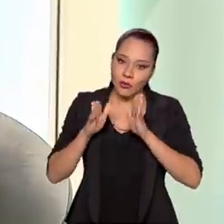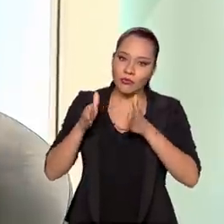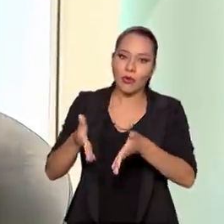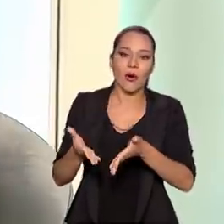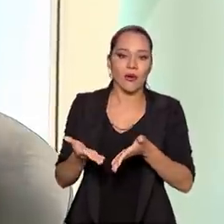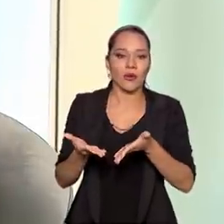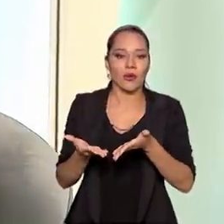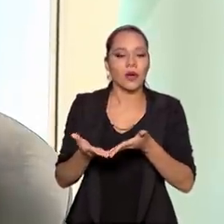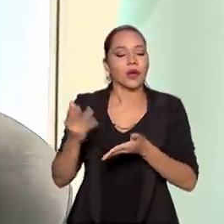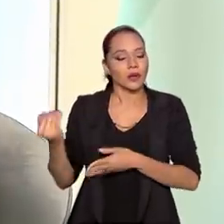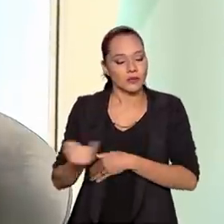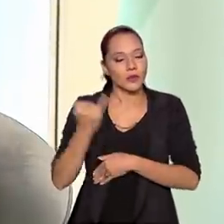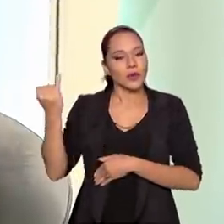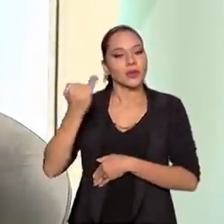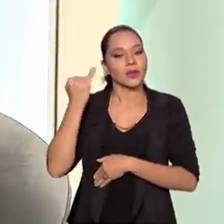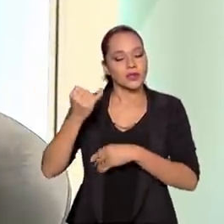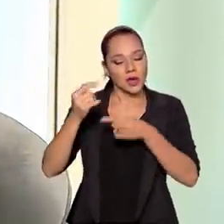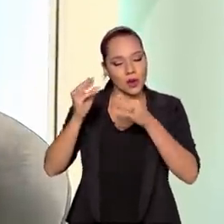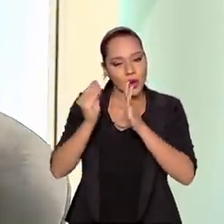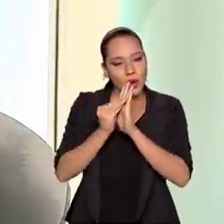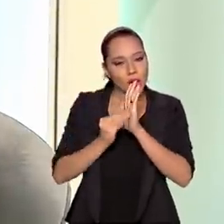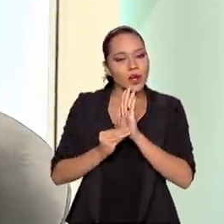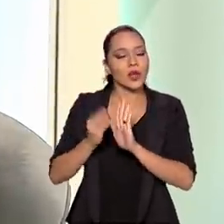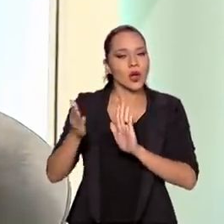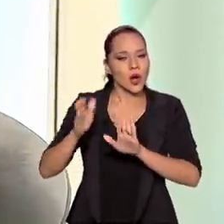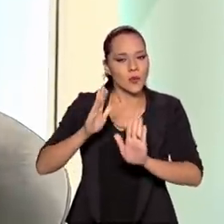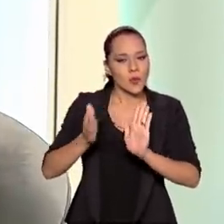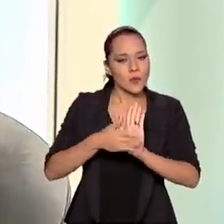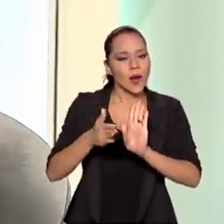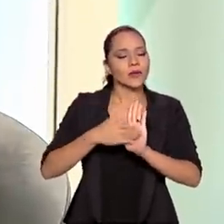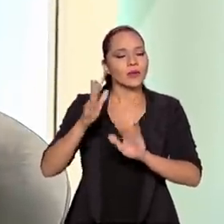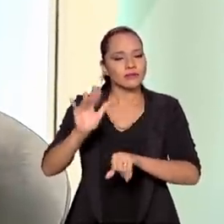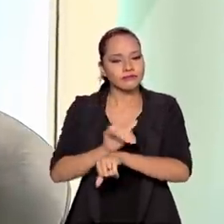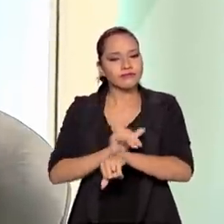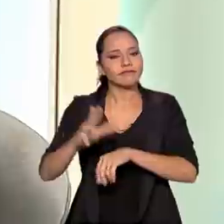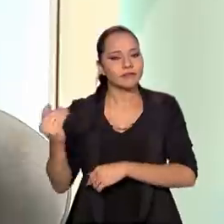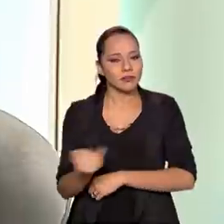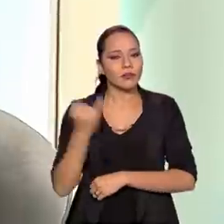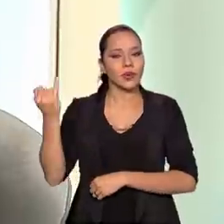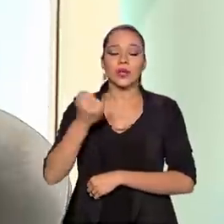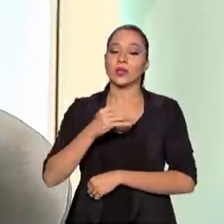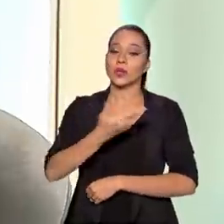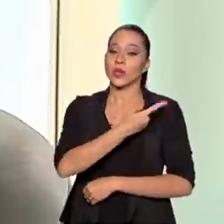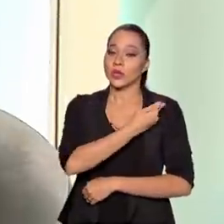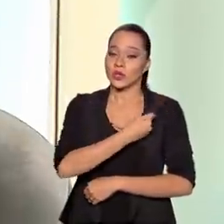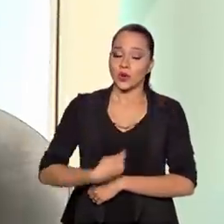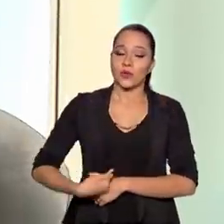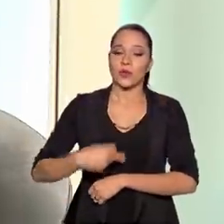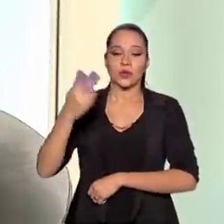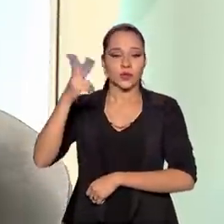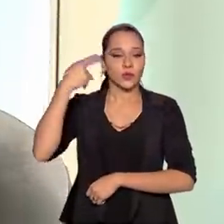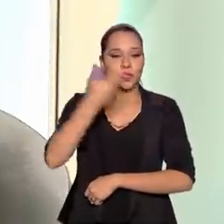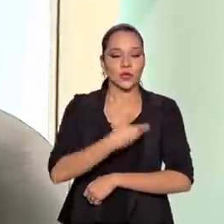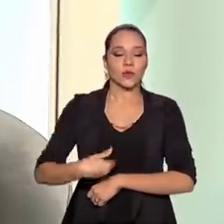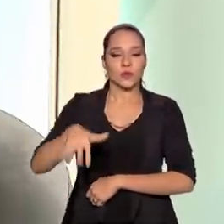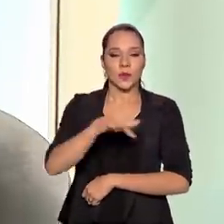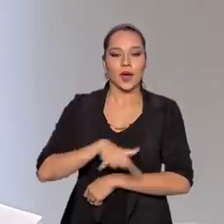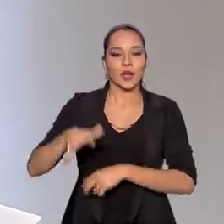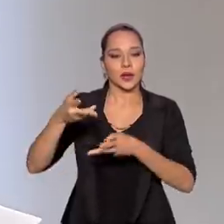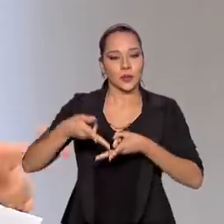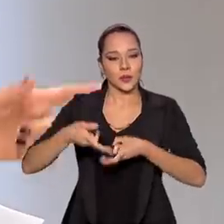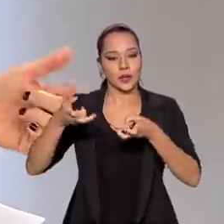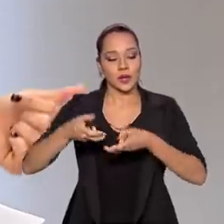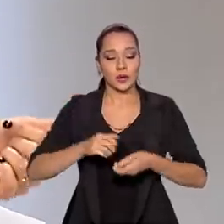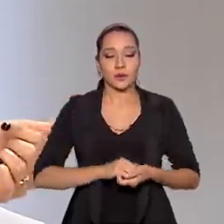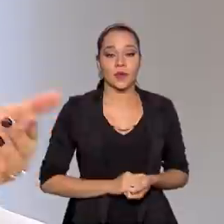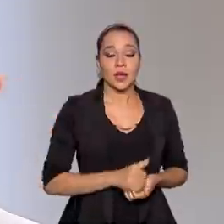muito relevante, que nós estamos definindo como pauta estratégica de governo, política pública para o setor mineral. Tem a